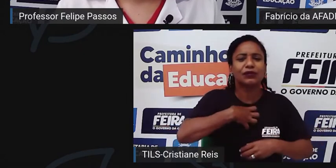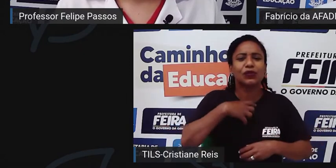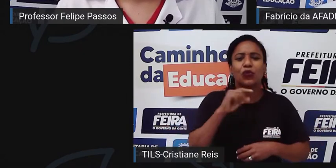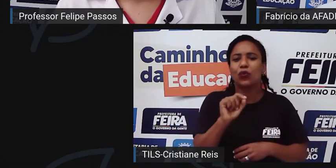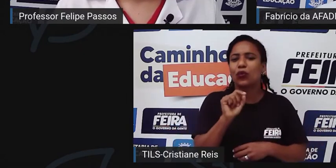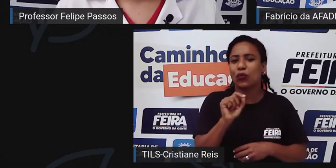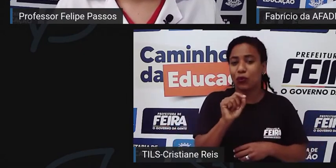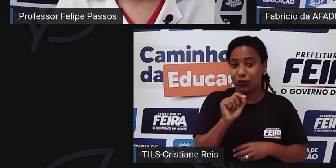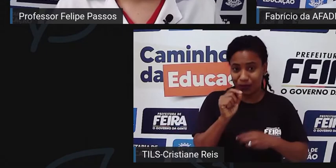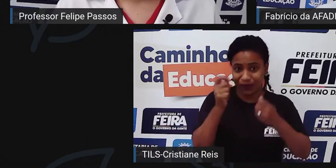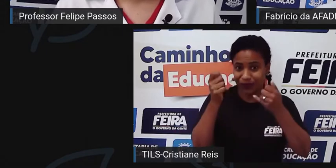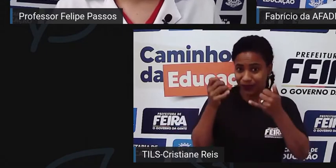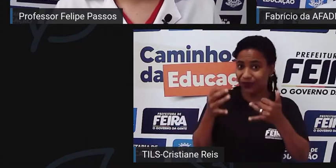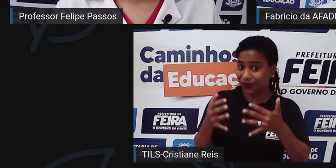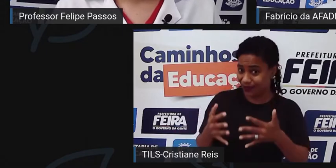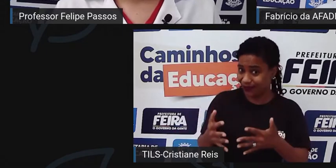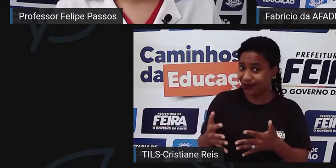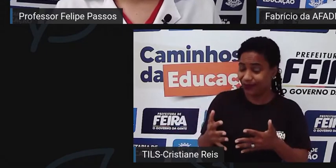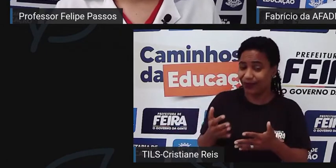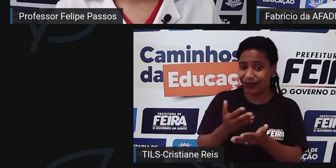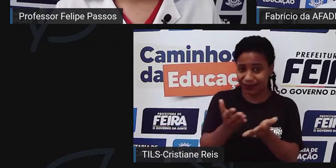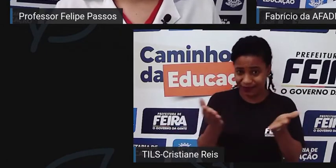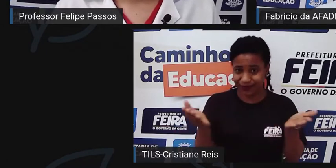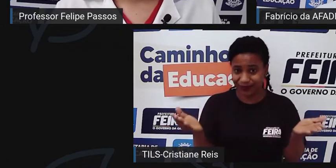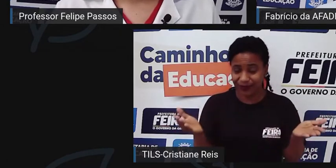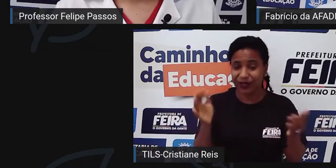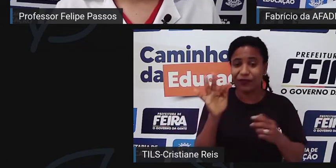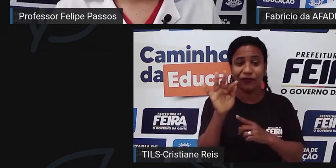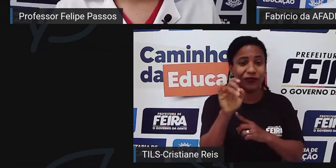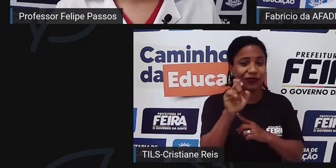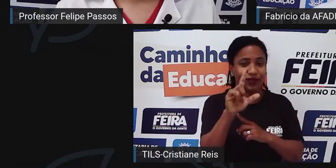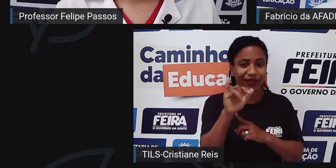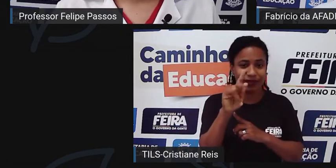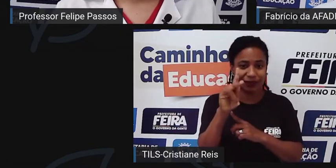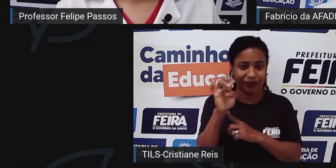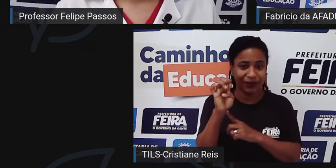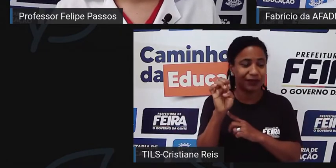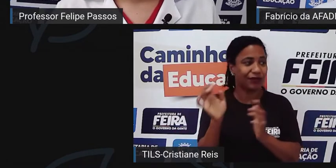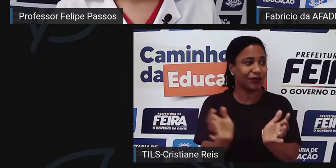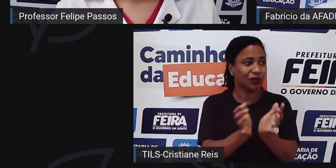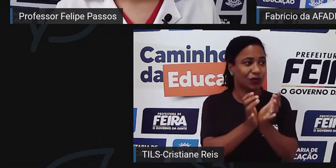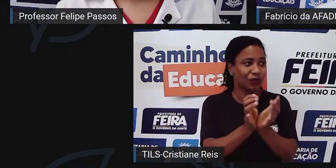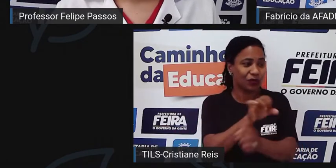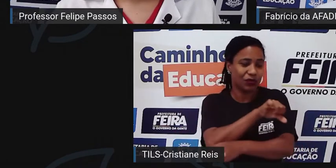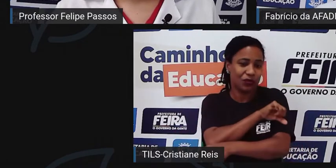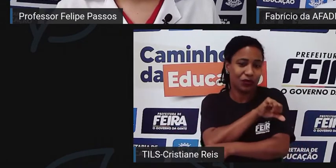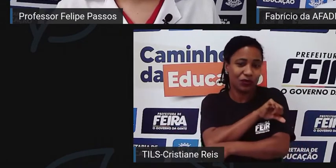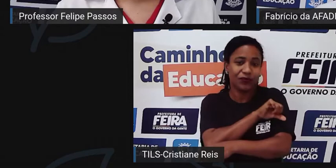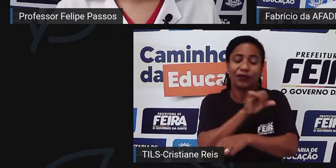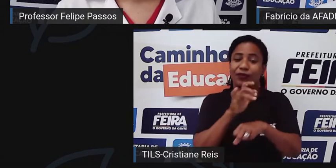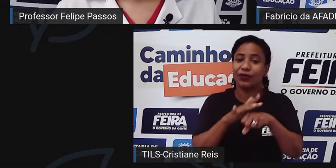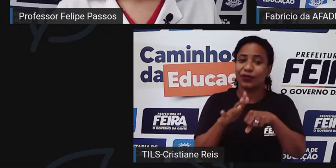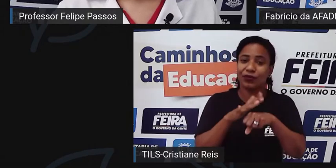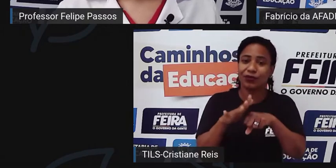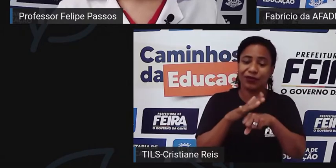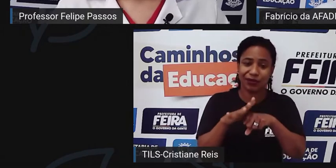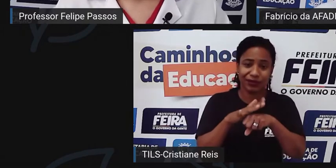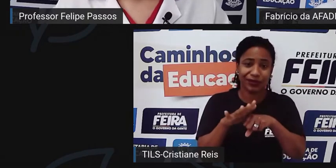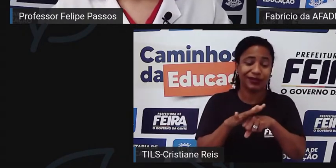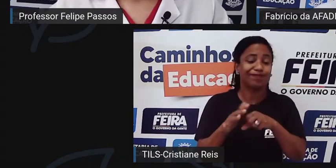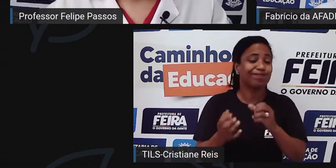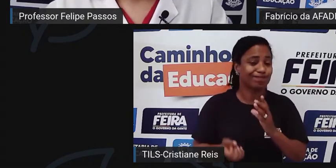Filipe, e a todos os alunos do nono ano, é assim, a doença falciforme, ela se manifesta